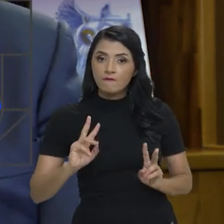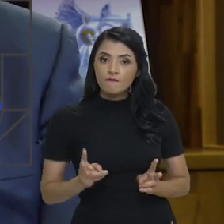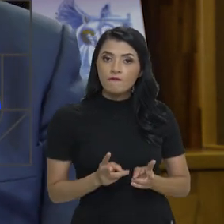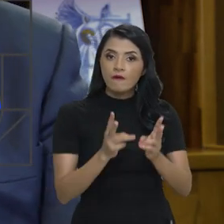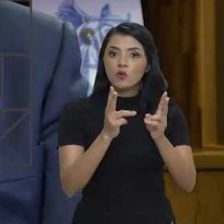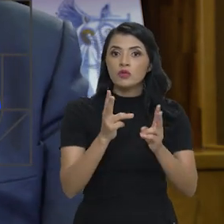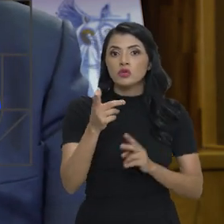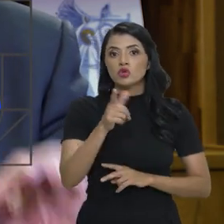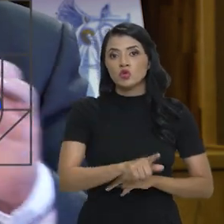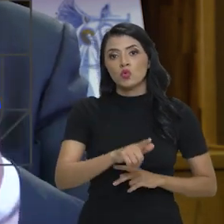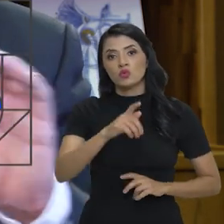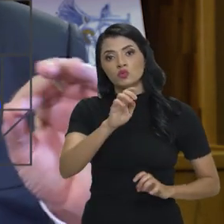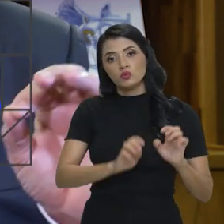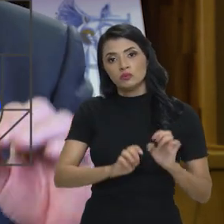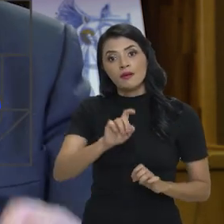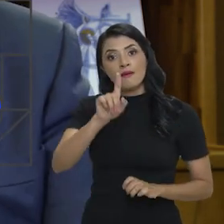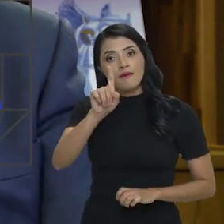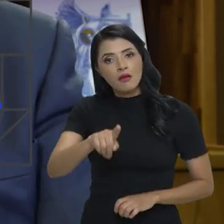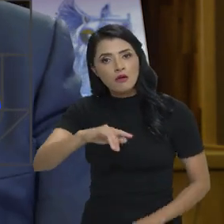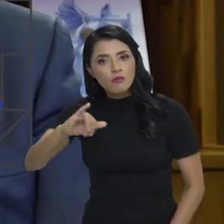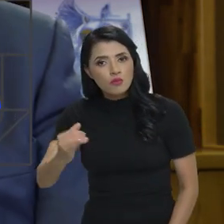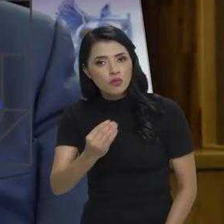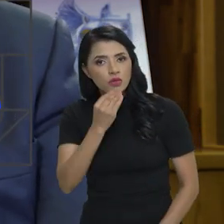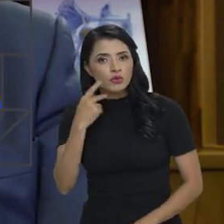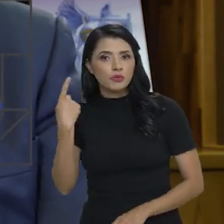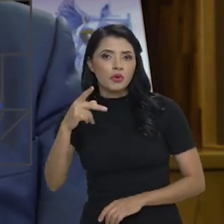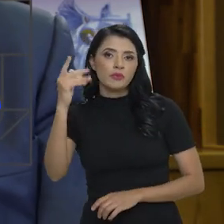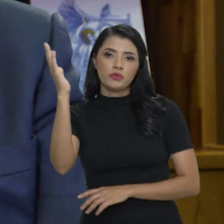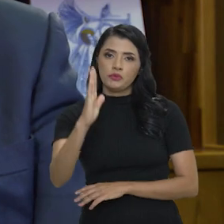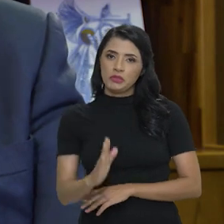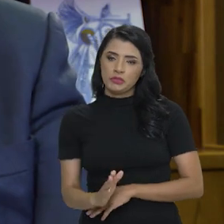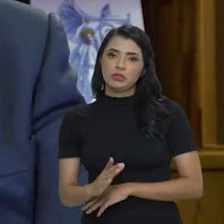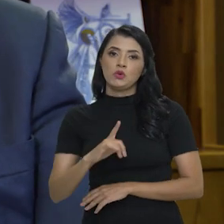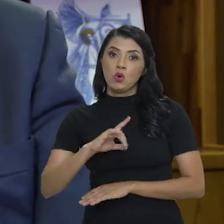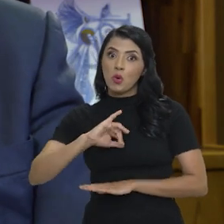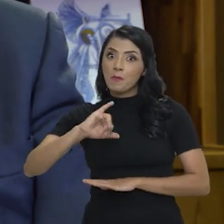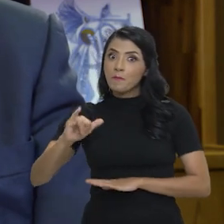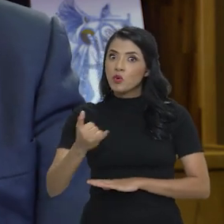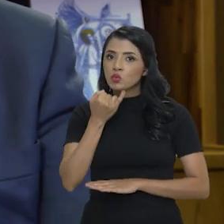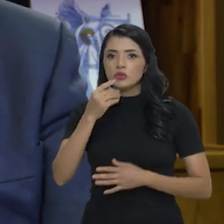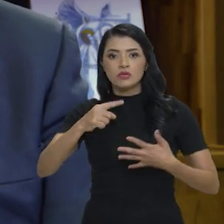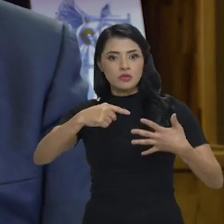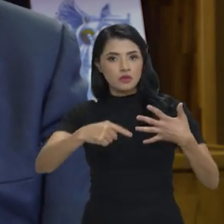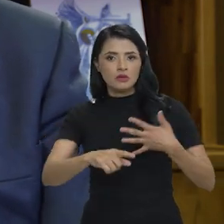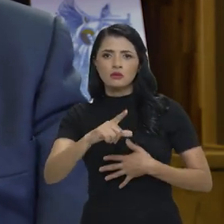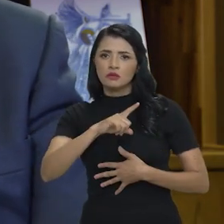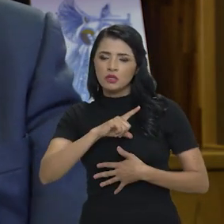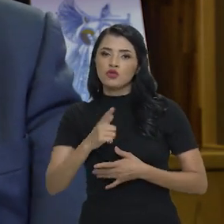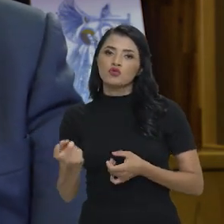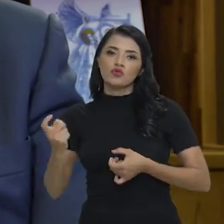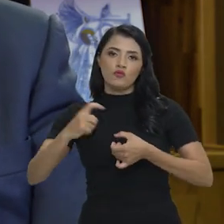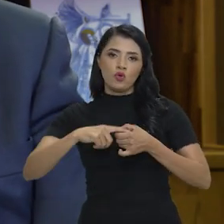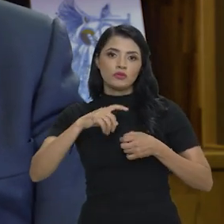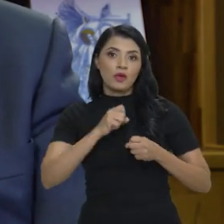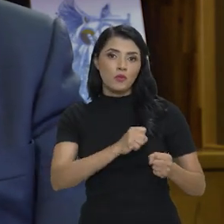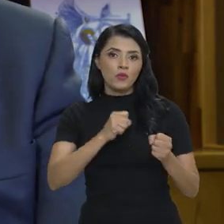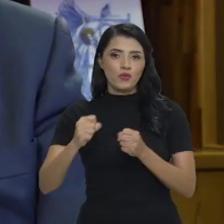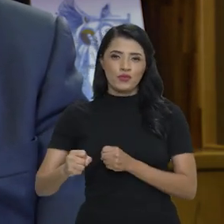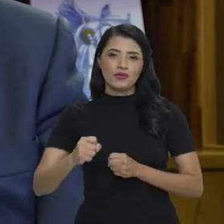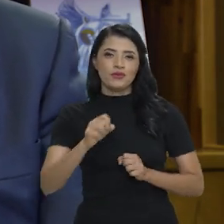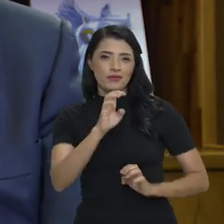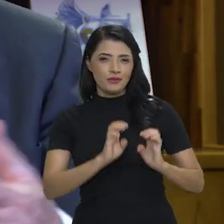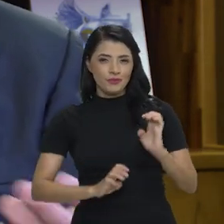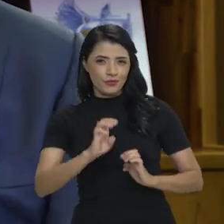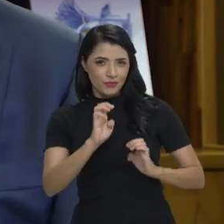reindustrialização. É a grande oportunidade do Brasil, é uma janela de oportunidade nesse processo de restabelecer o papel da indústria.